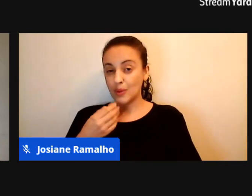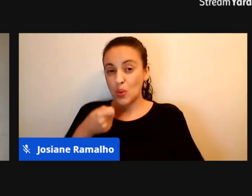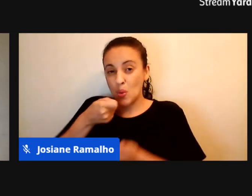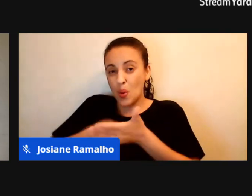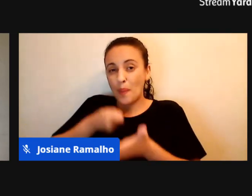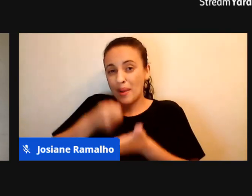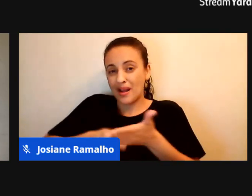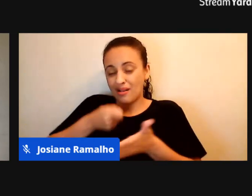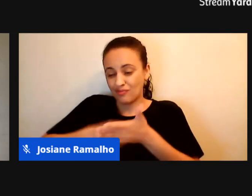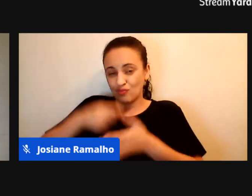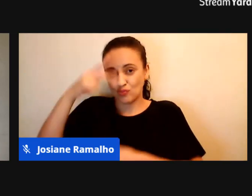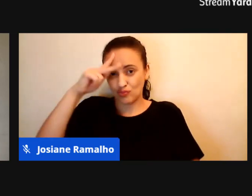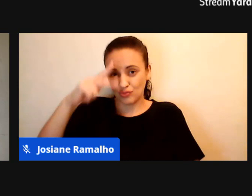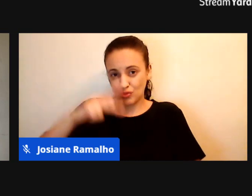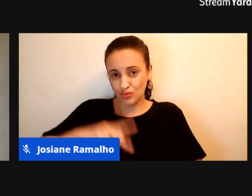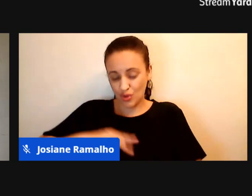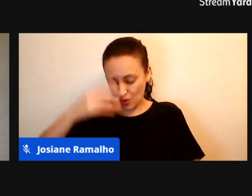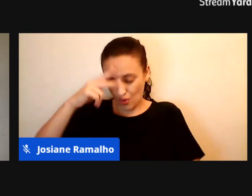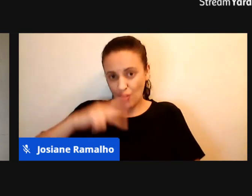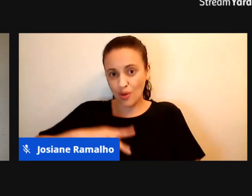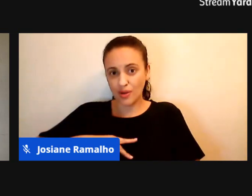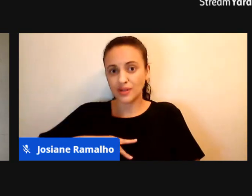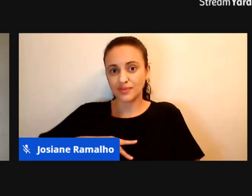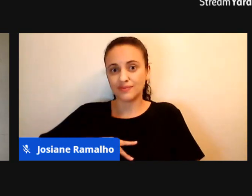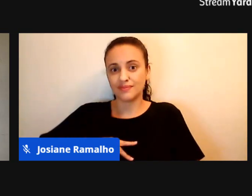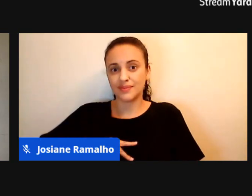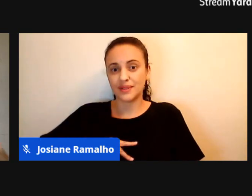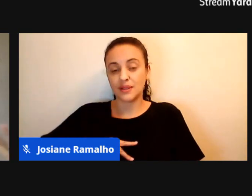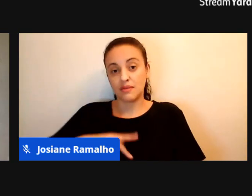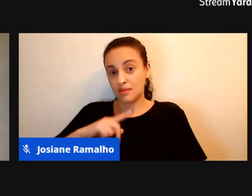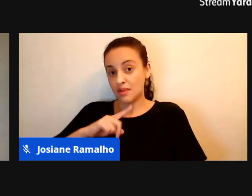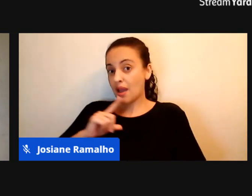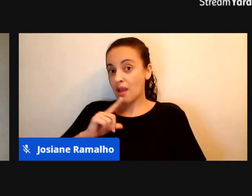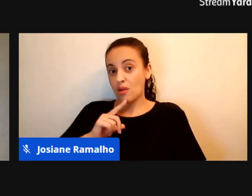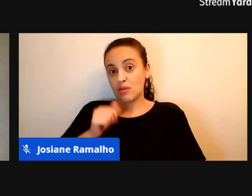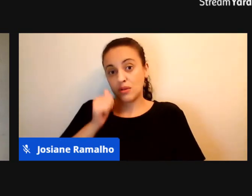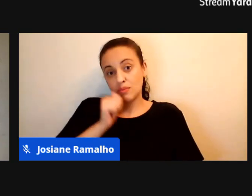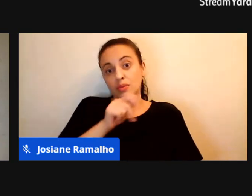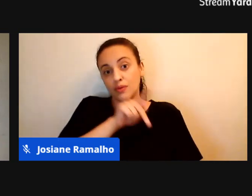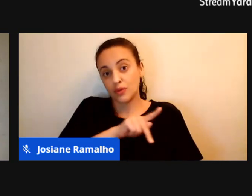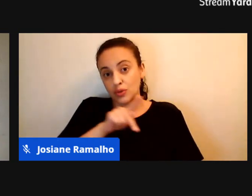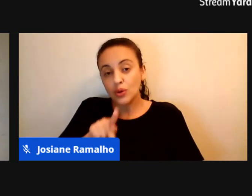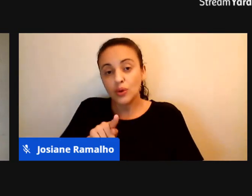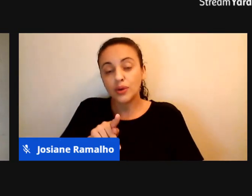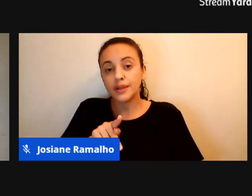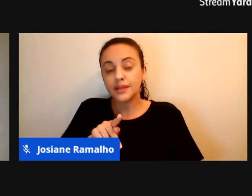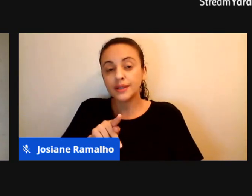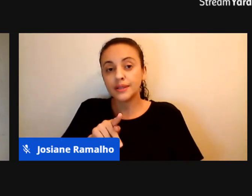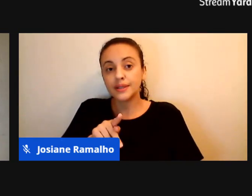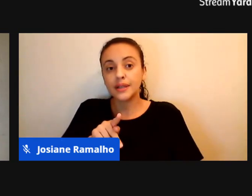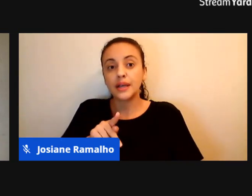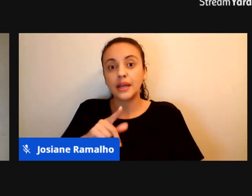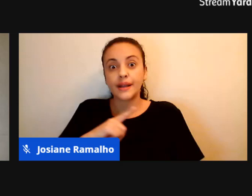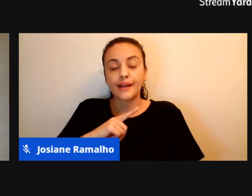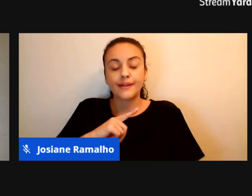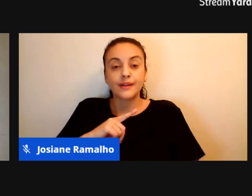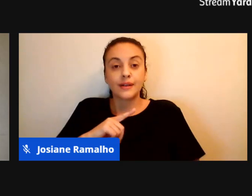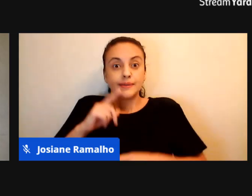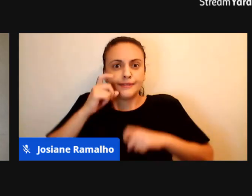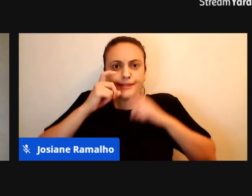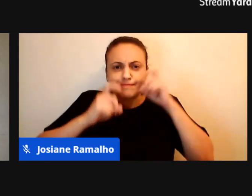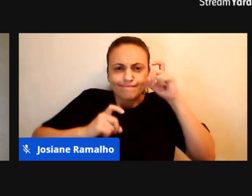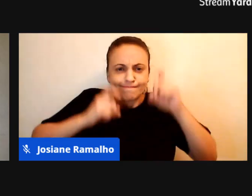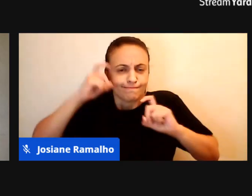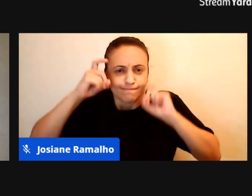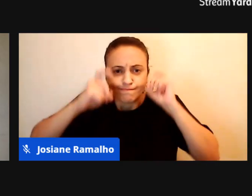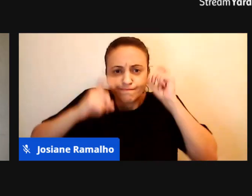nós mesmos, né, eu tenho professoras, é, e tenho, tenho muita satisfação de trabalhar com elas, que tem uma grande preocupação com a